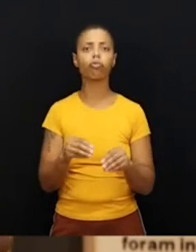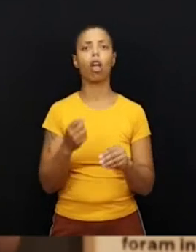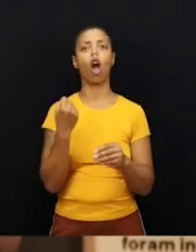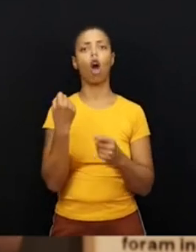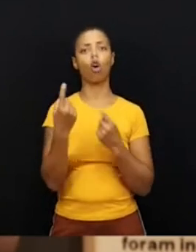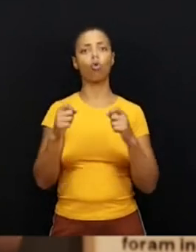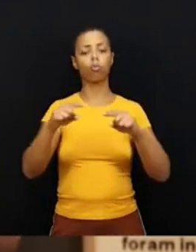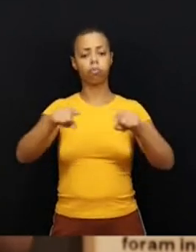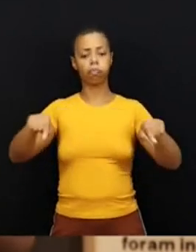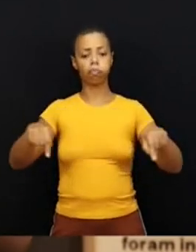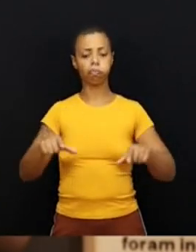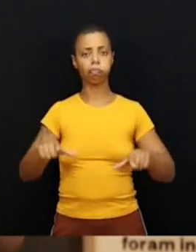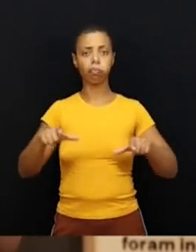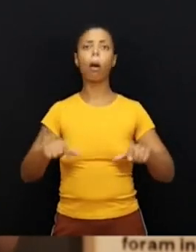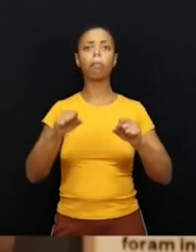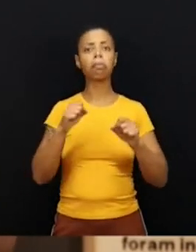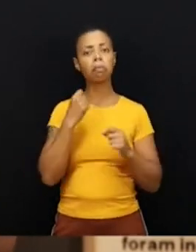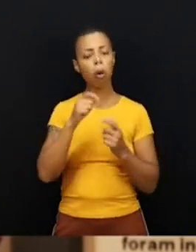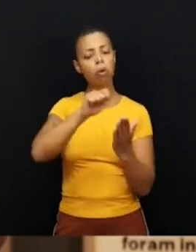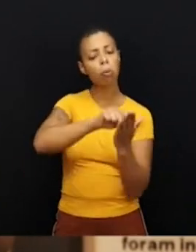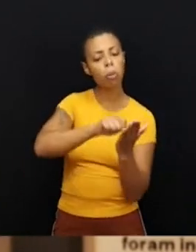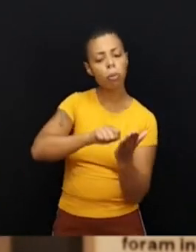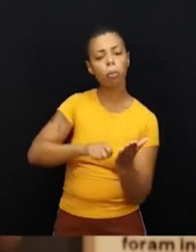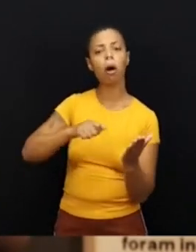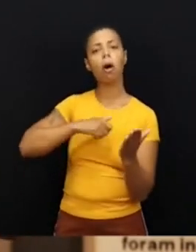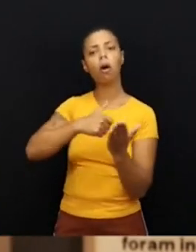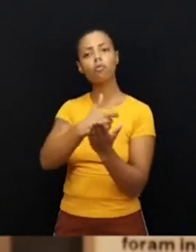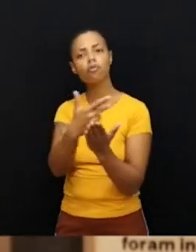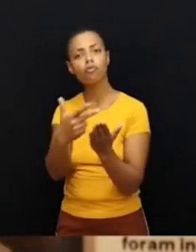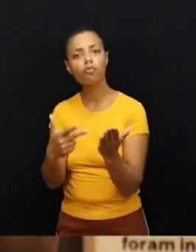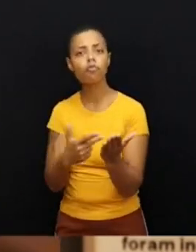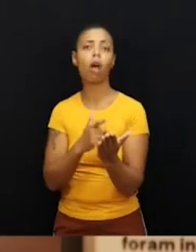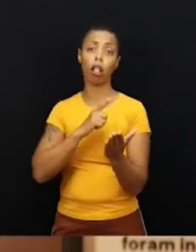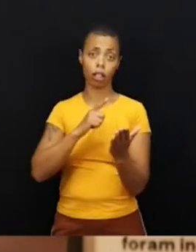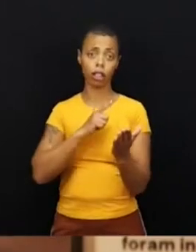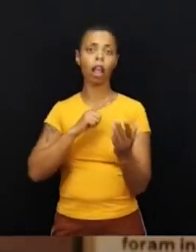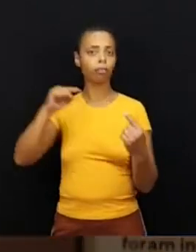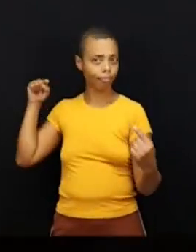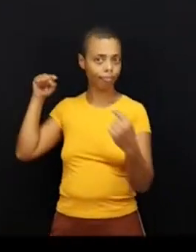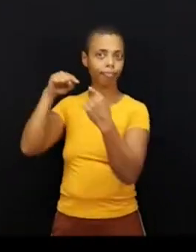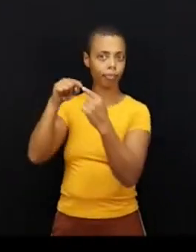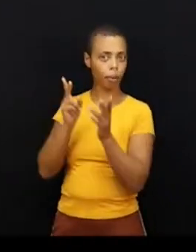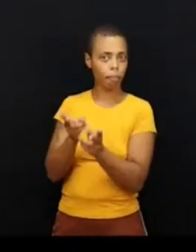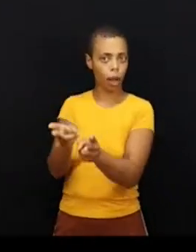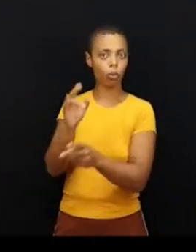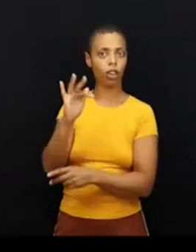podem ter inscrições também, todas relacionadas a esse universo de Ifá.